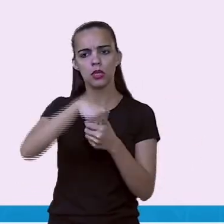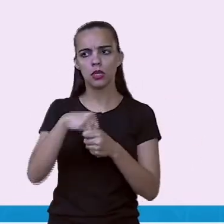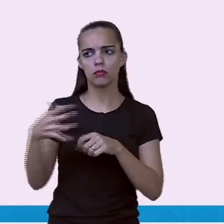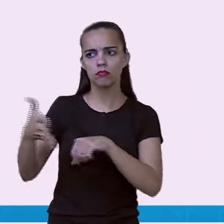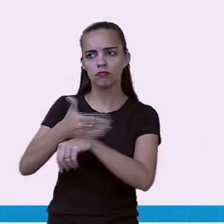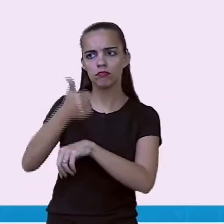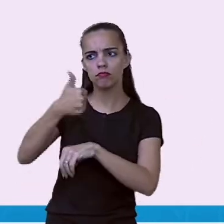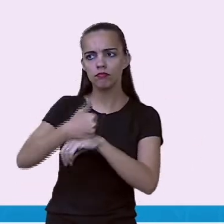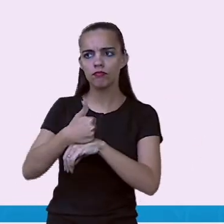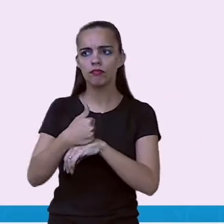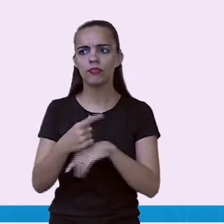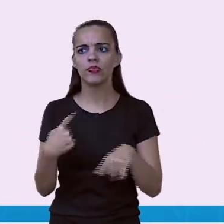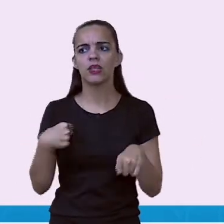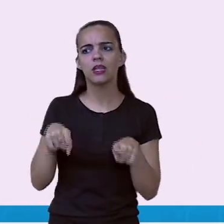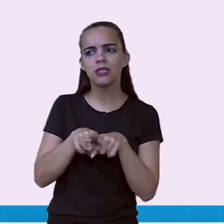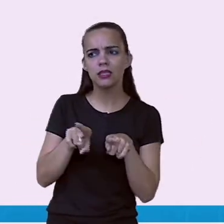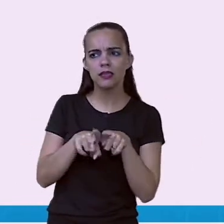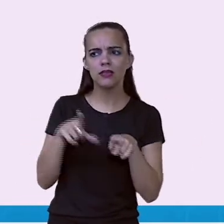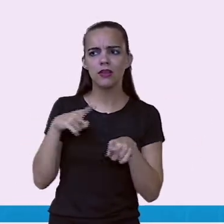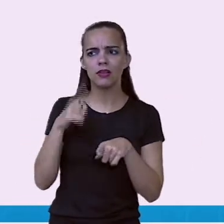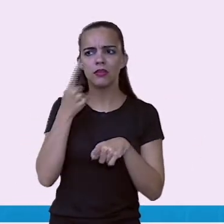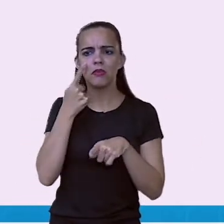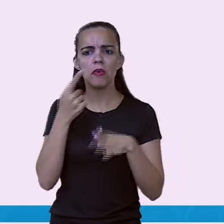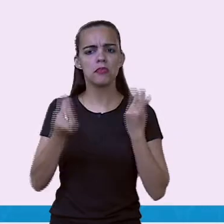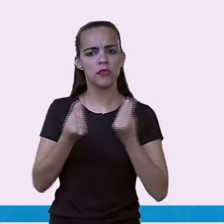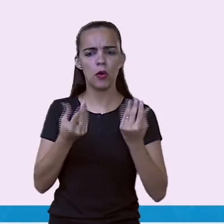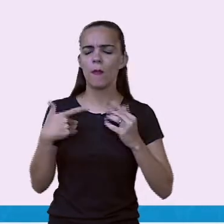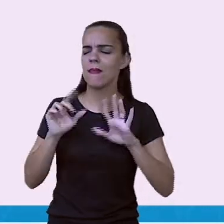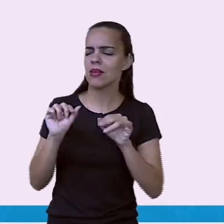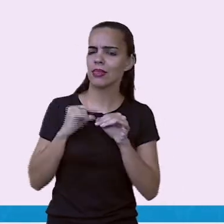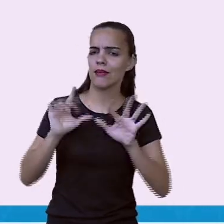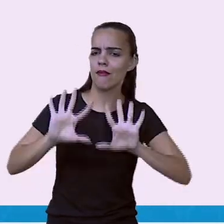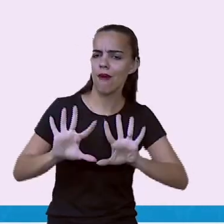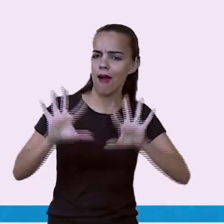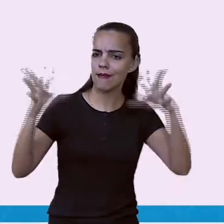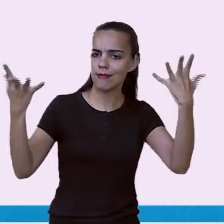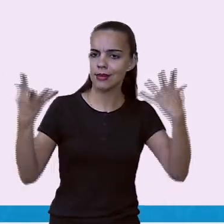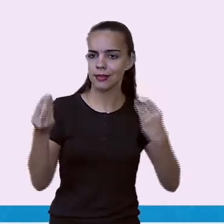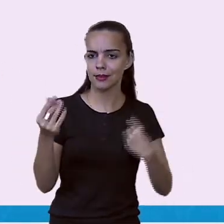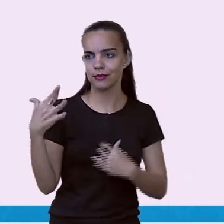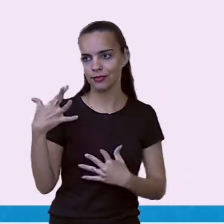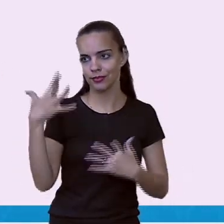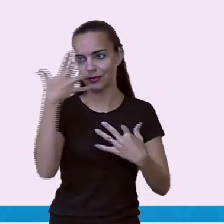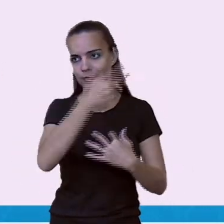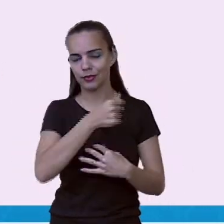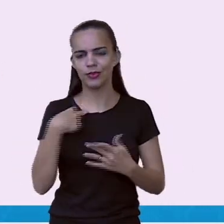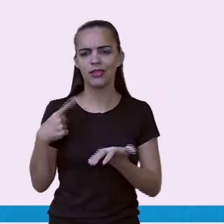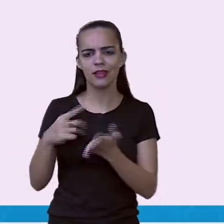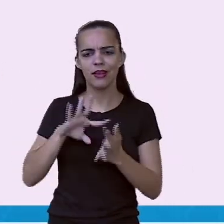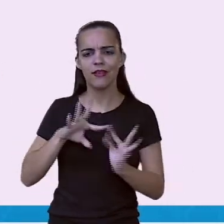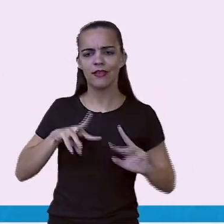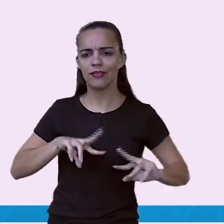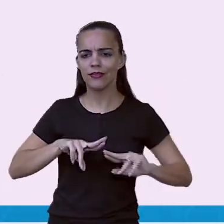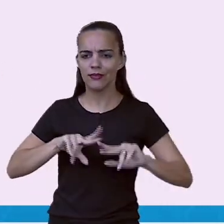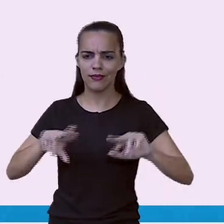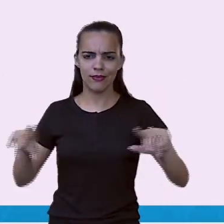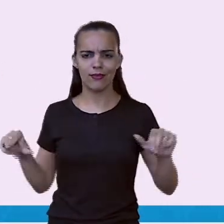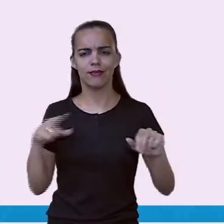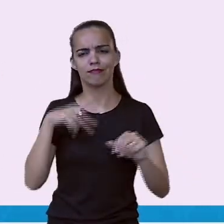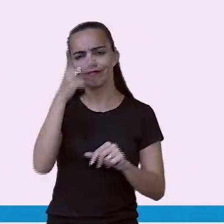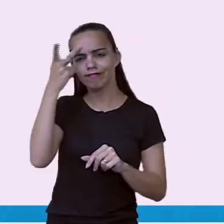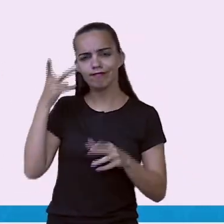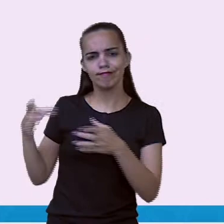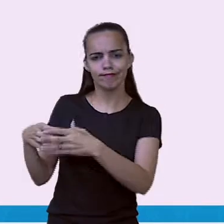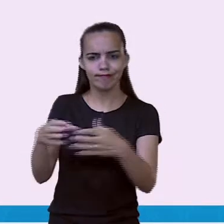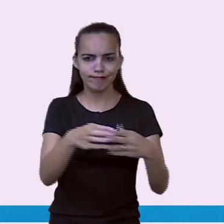que puderam estar participando, porque foi uma grande festa e não tem festa sem convidados, não é mesmo? Então,